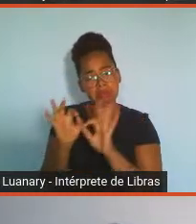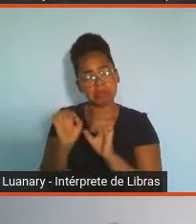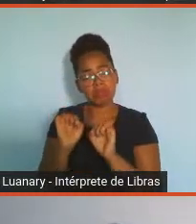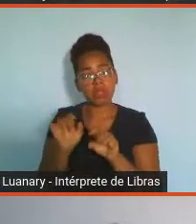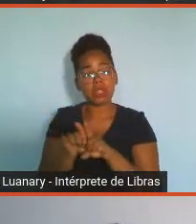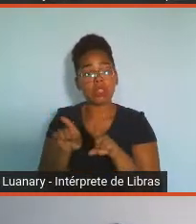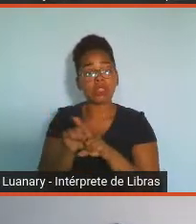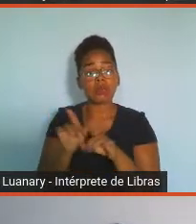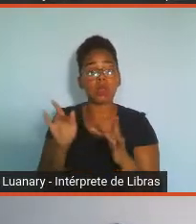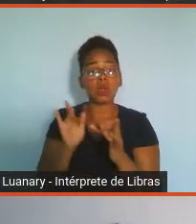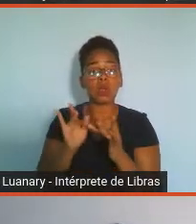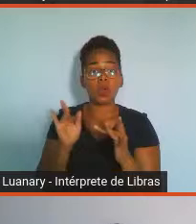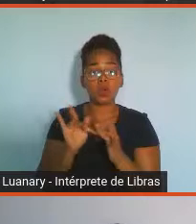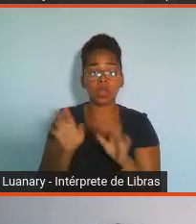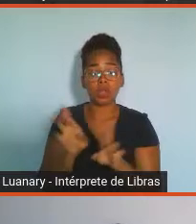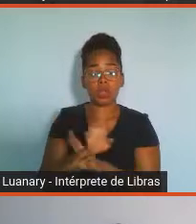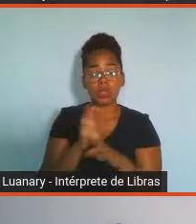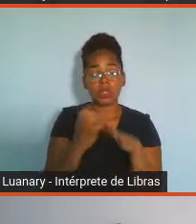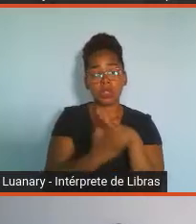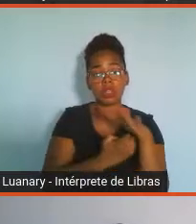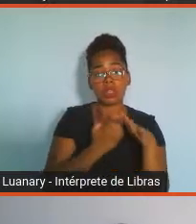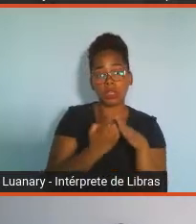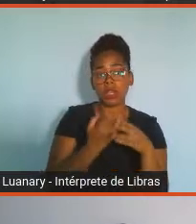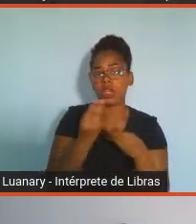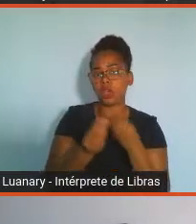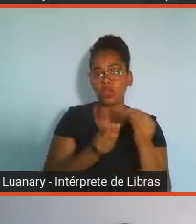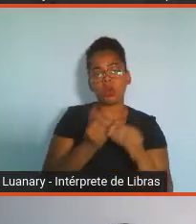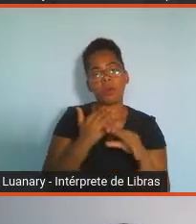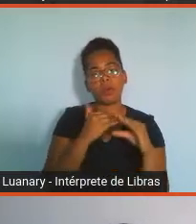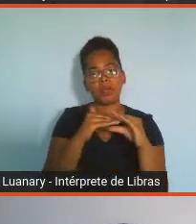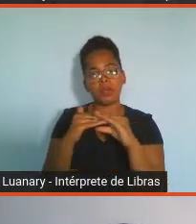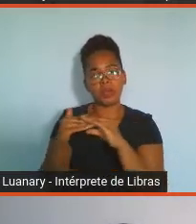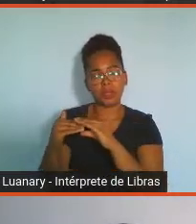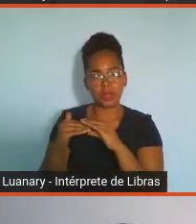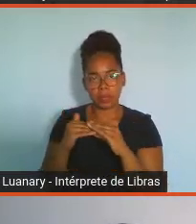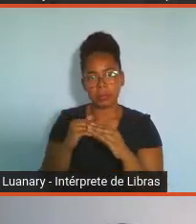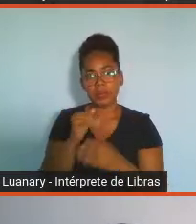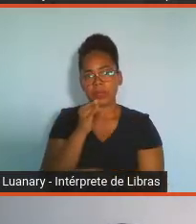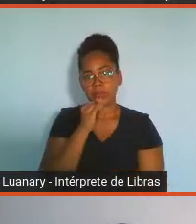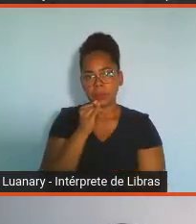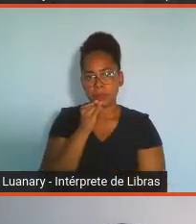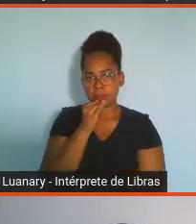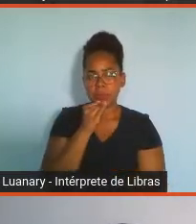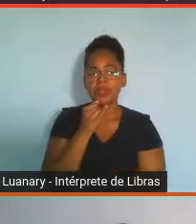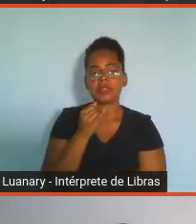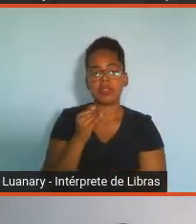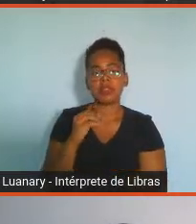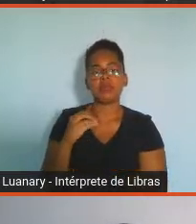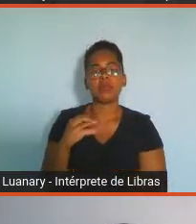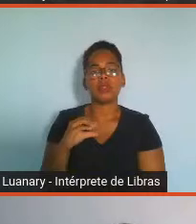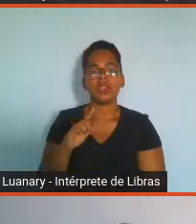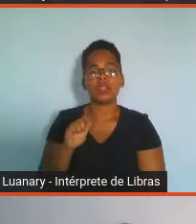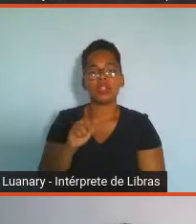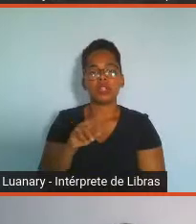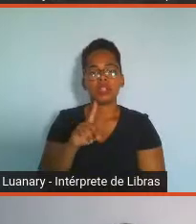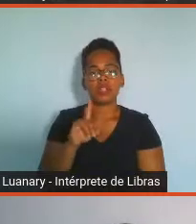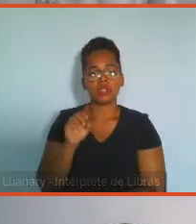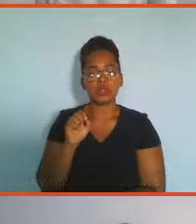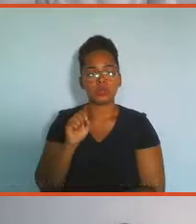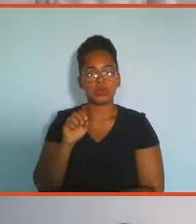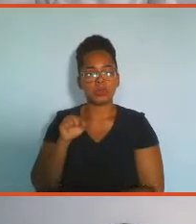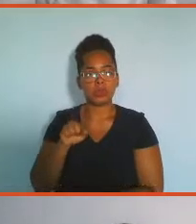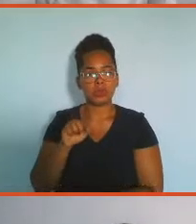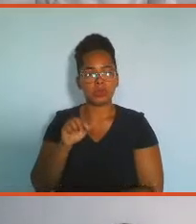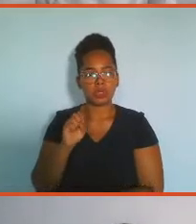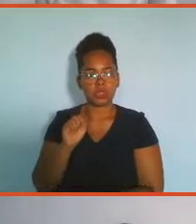no Sesc Pompeia são através de nossos e-mails claudio.santos arroba sescsp.org.br